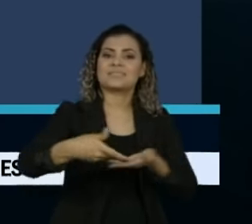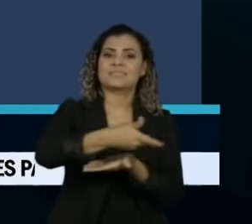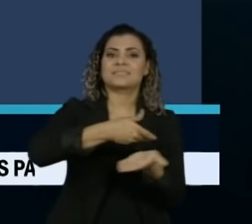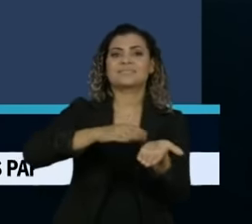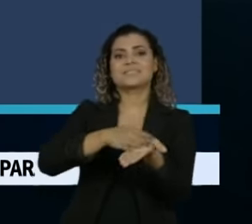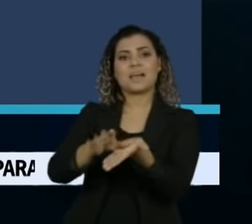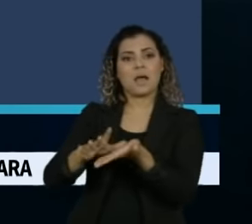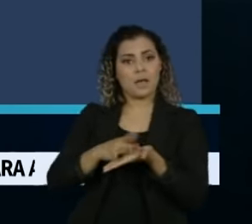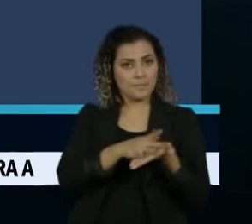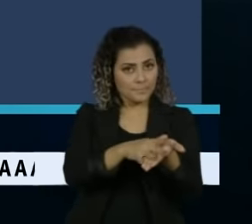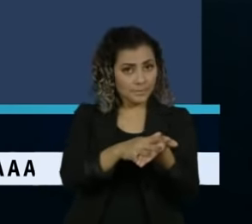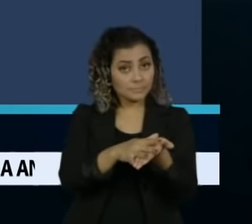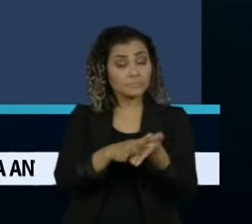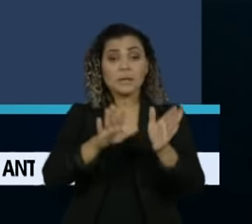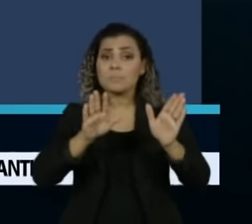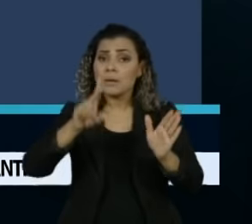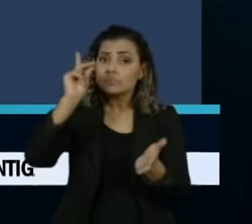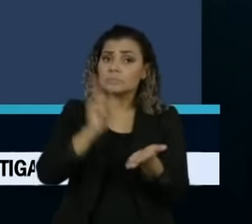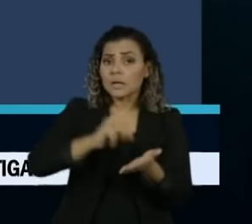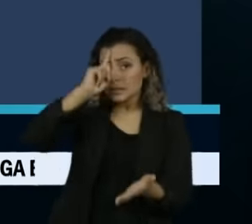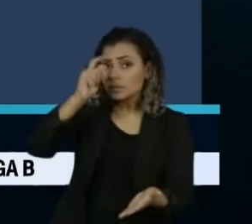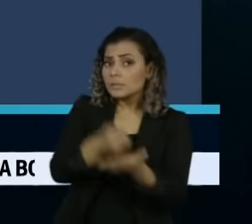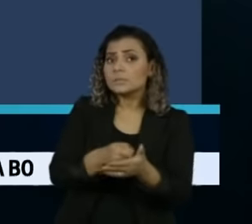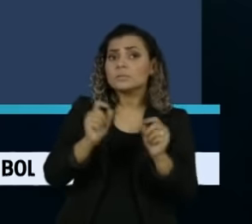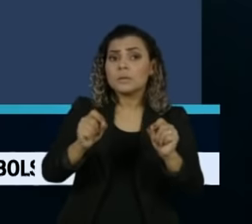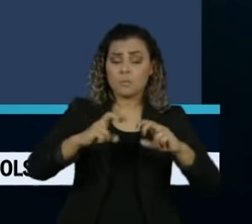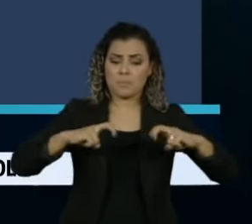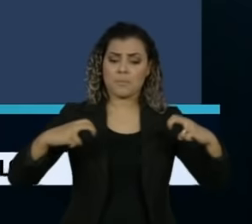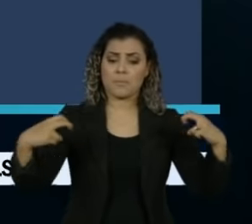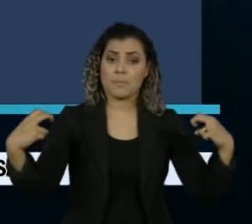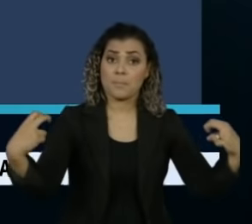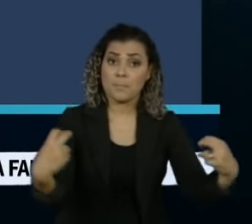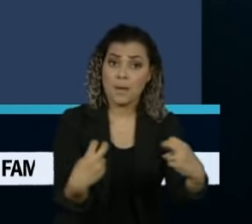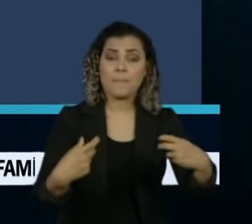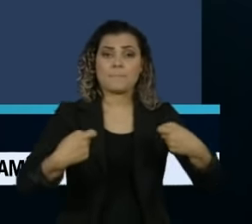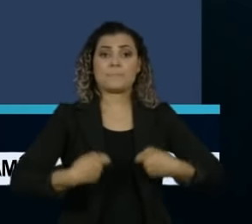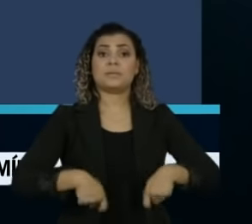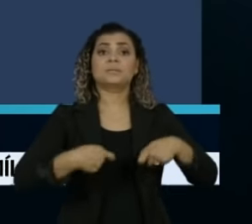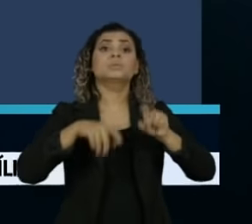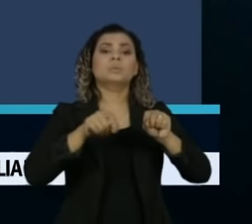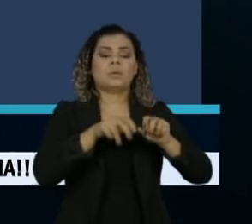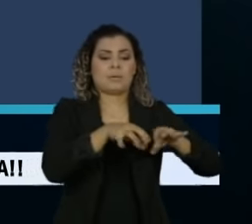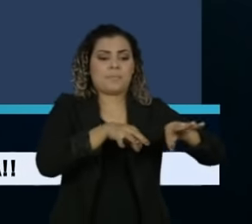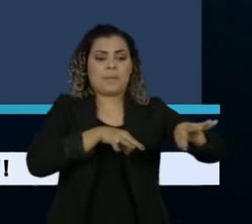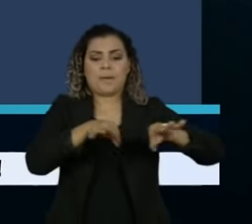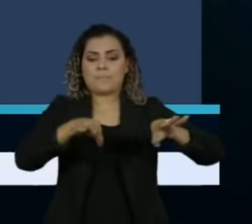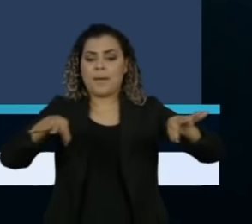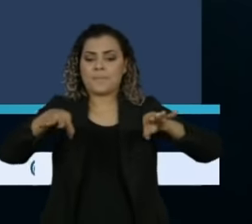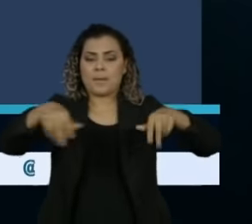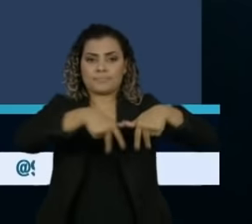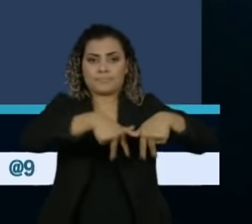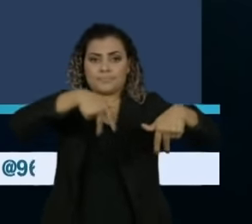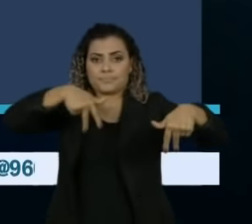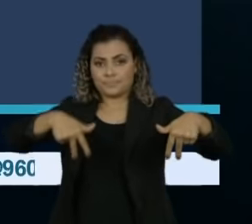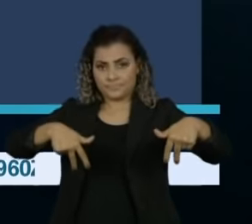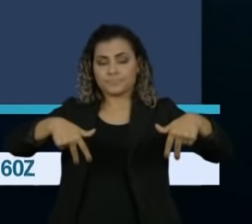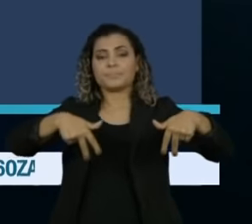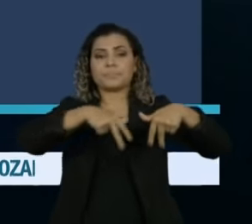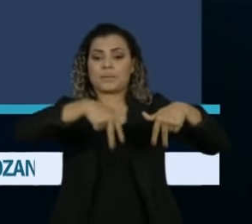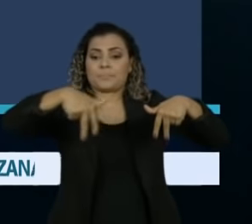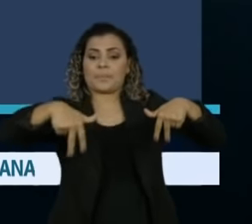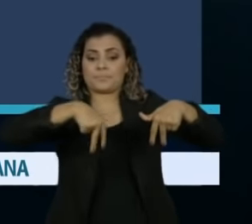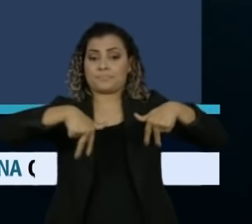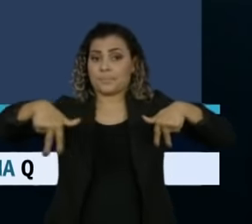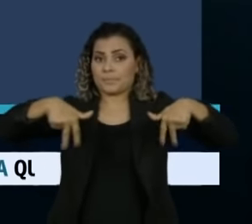cidade. De acordo com a decisão, mesas e cadeiras deverão estar posicionadas com distância mínima de dois metros entre